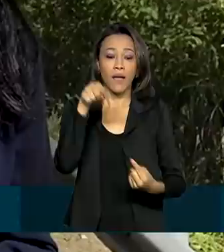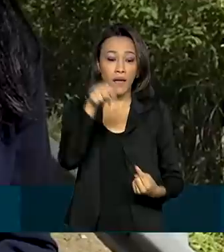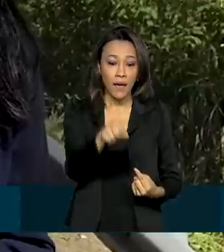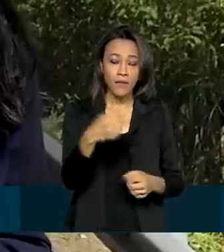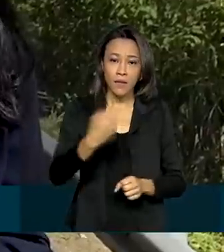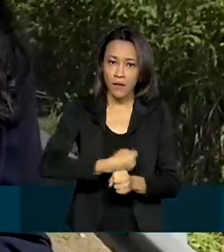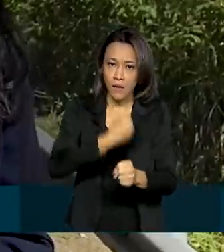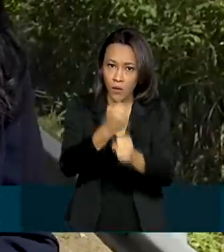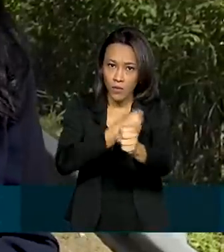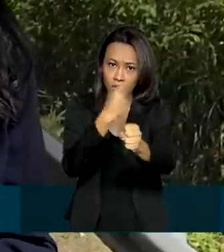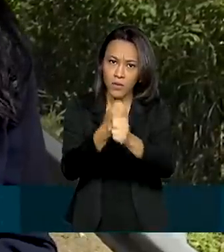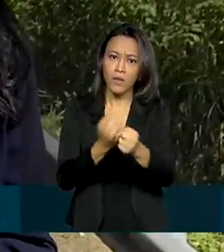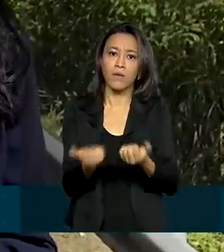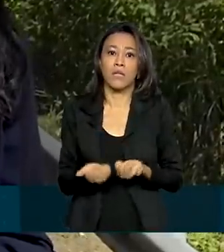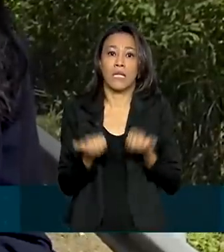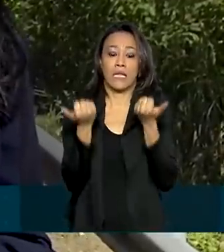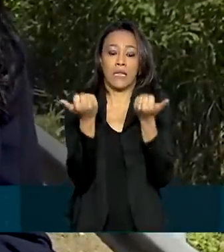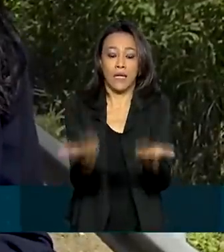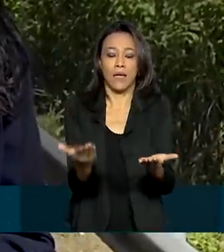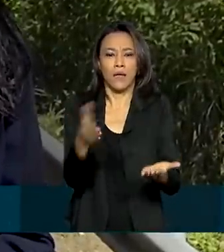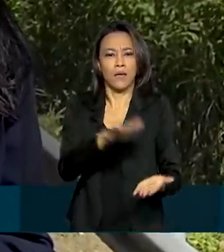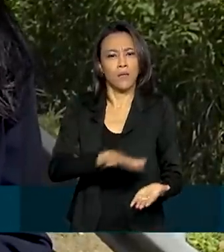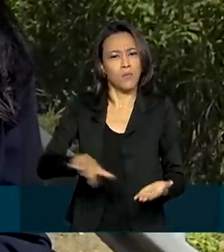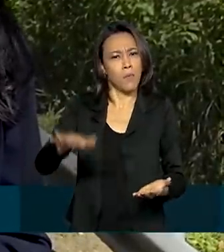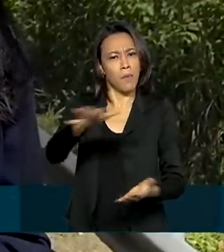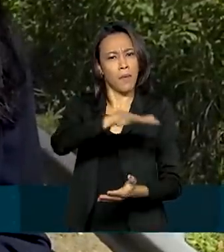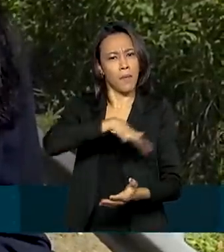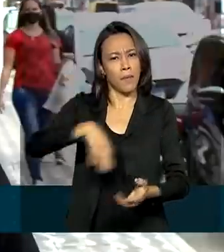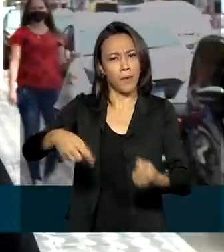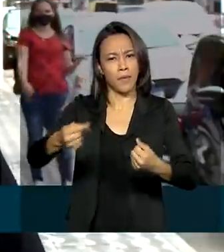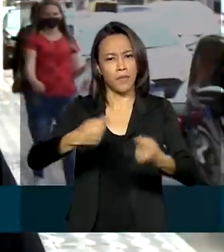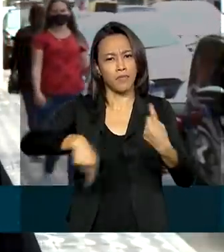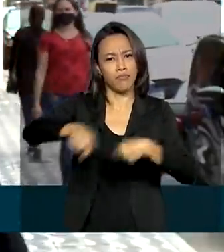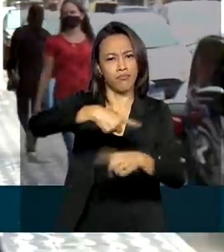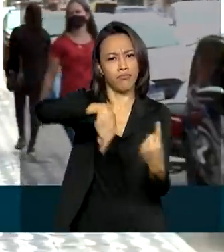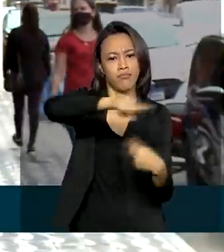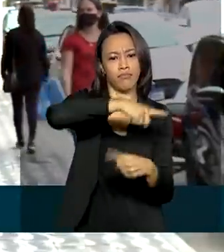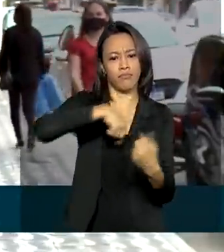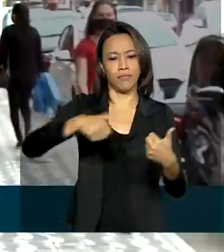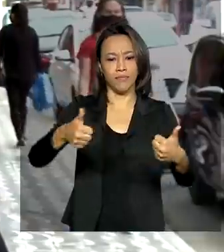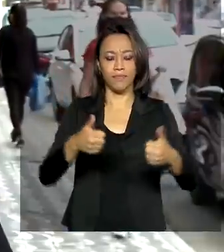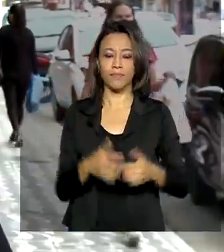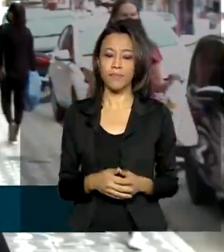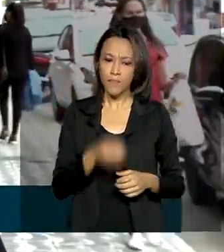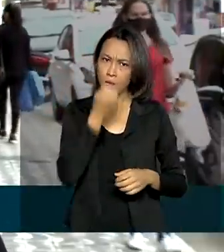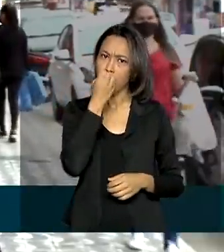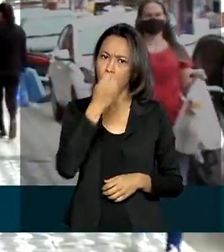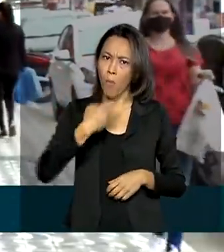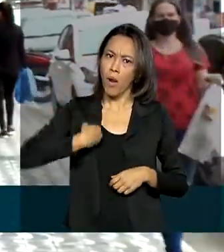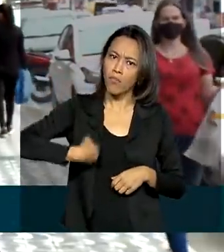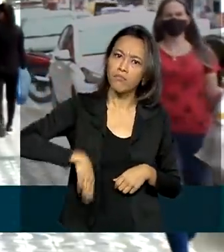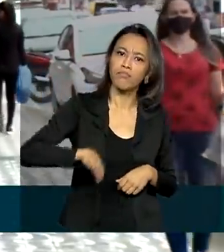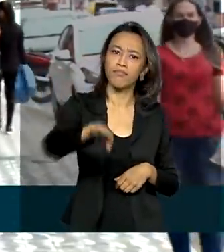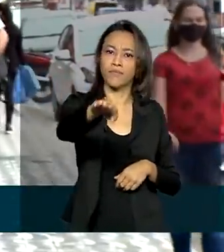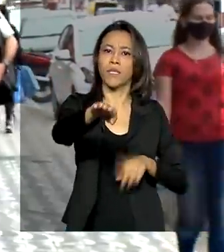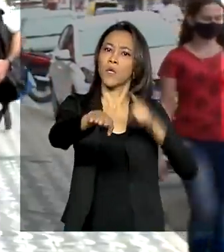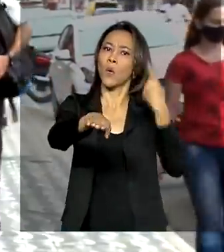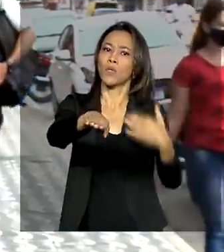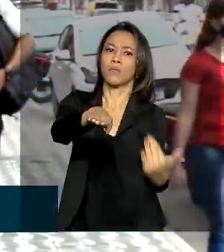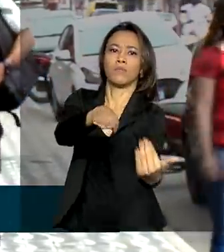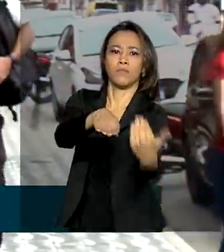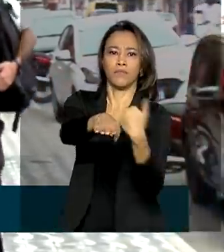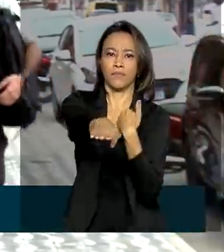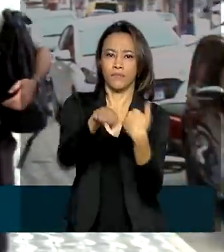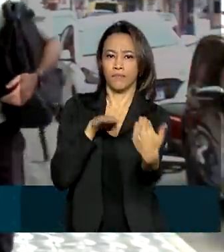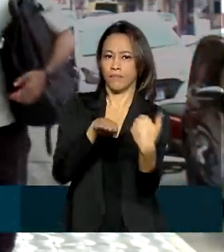traga também desenvolvimento para a região do Vale do Ribeira. Uma mão para quem vai, outra para quem vem, ele vai facilitar bastante para a nossa cidade. Eu acho que vai